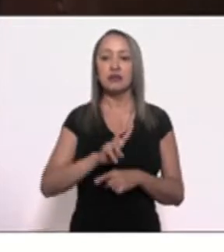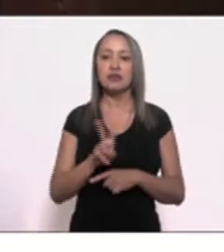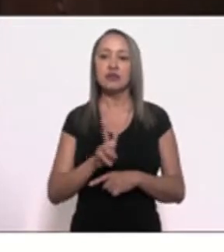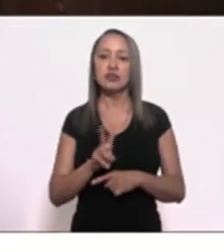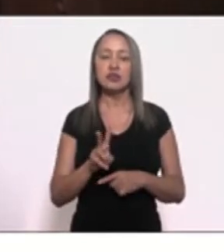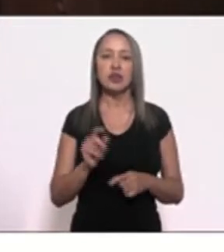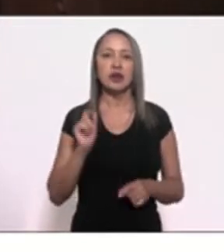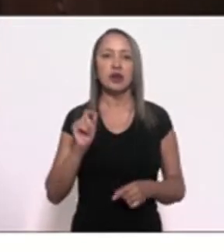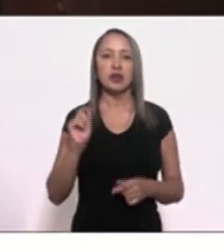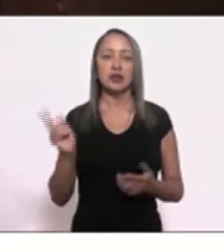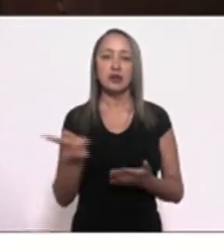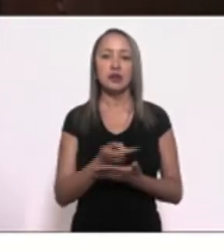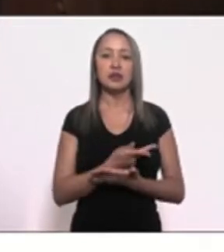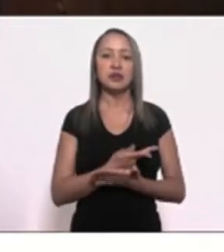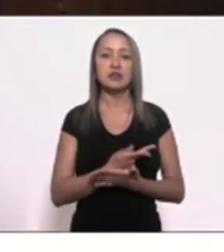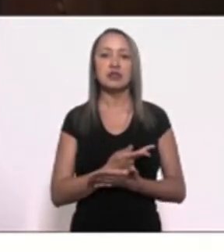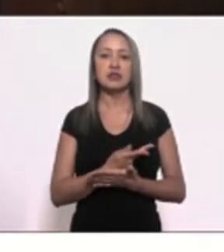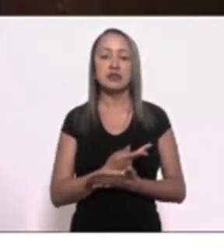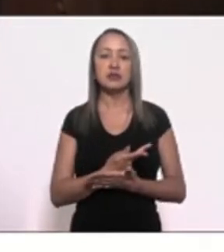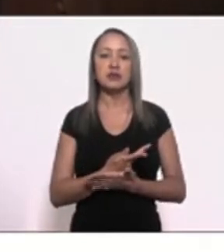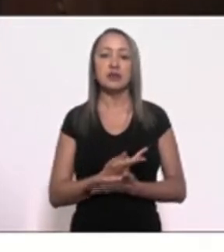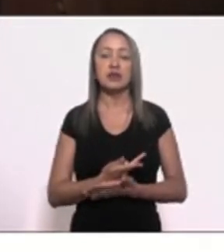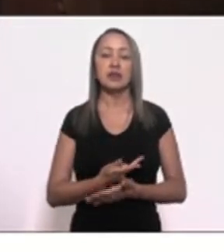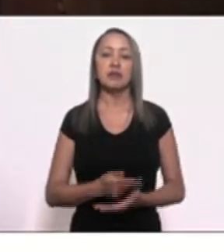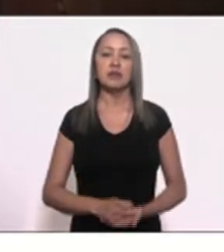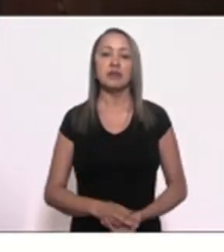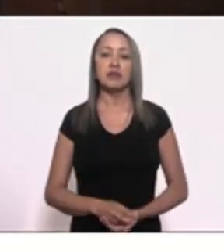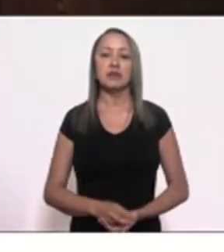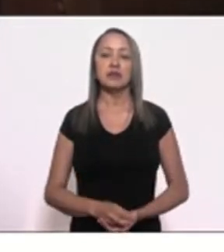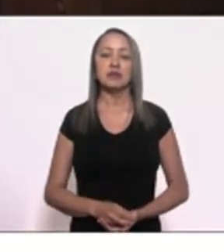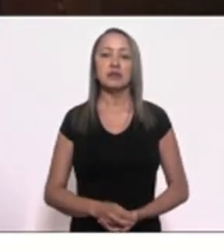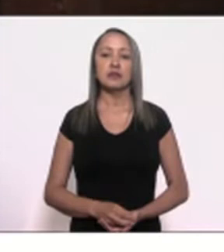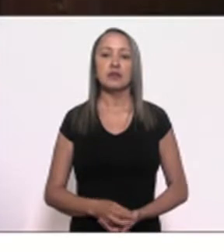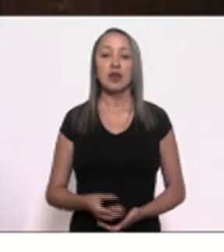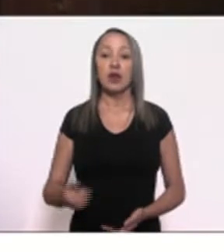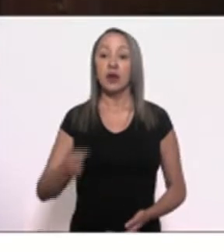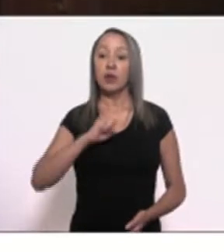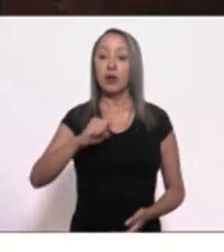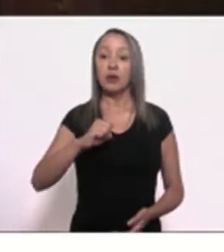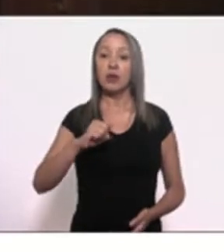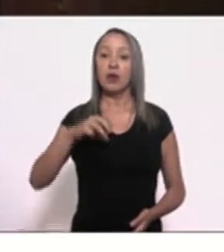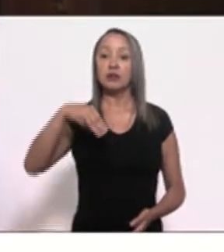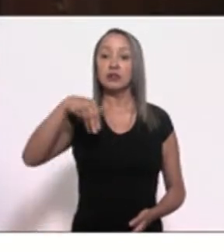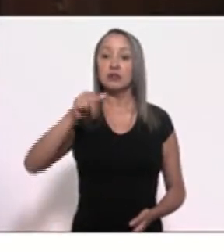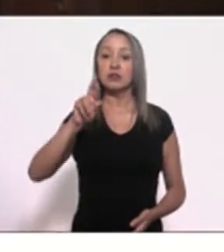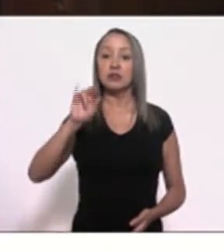sabe quem lucrou com a morte da vereadora Marielle, deputado Felipe Pobel? O PSOL.